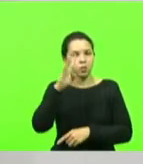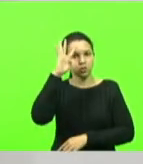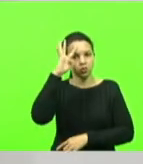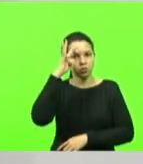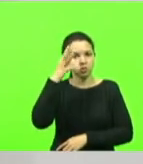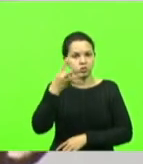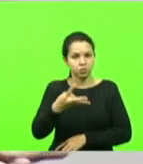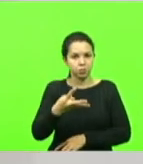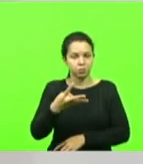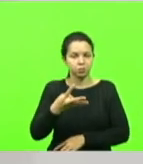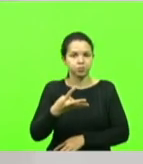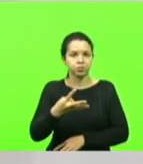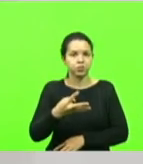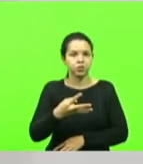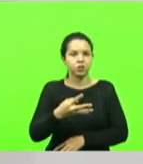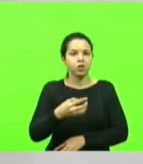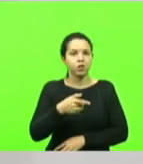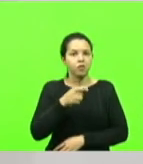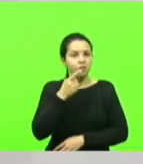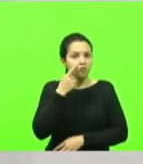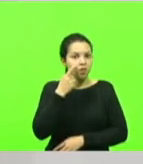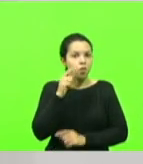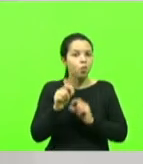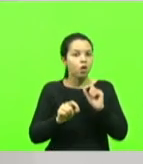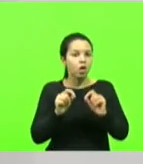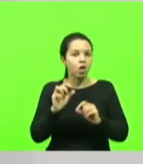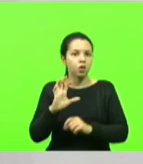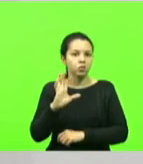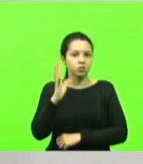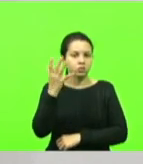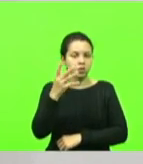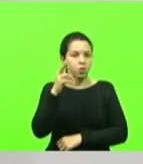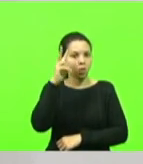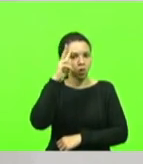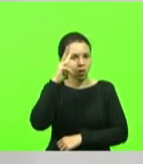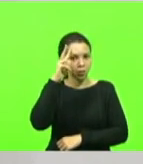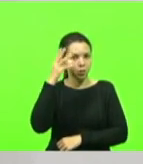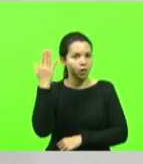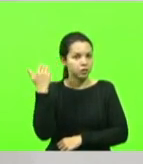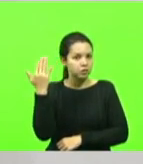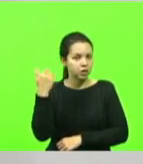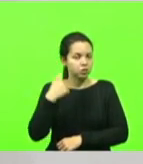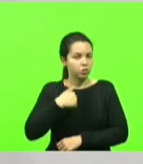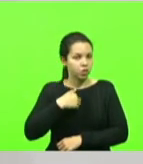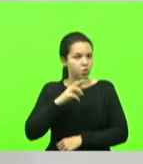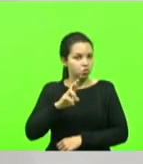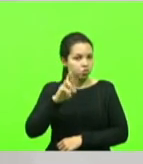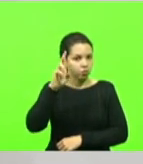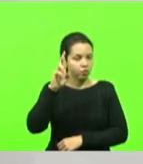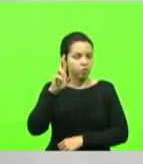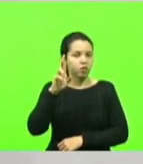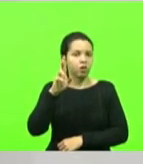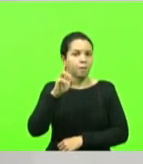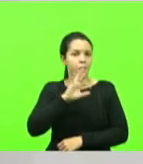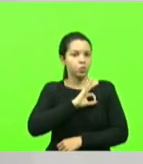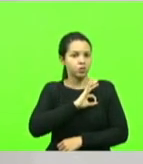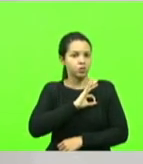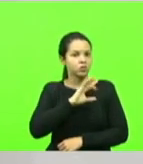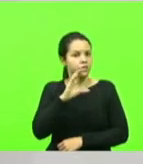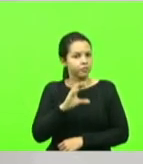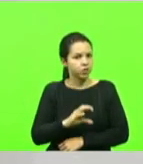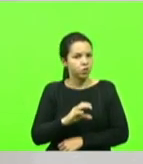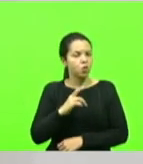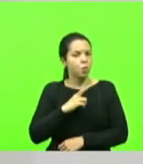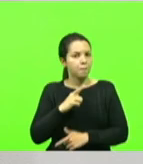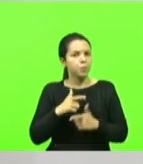vamos ver o que está acontecendo, eu lembro que eu estava na chefia da Polícia Civil, nós tínhamos um problema crônico,